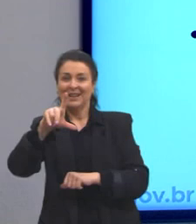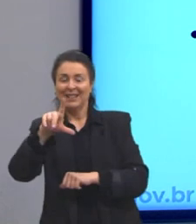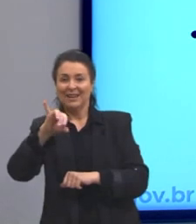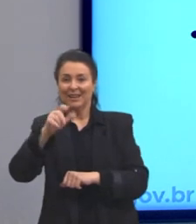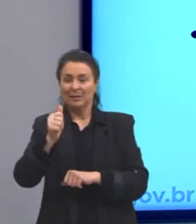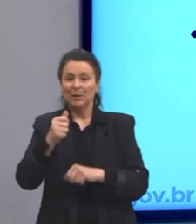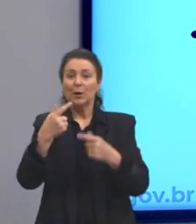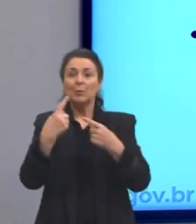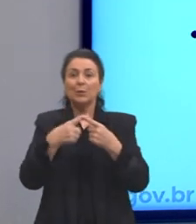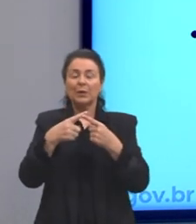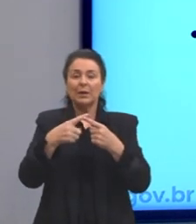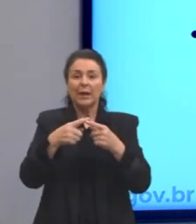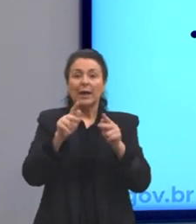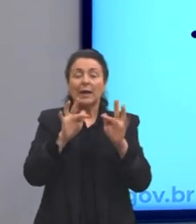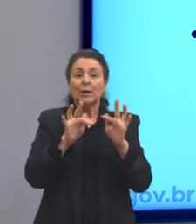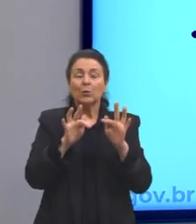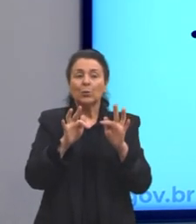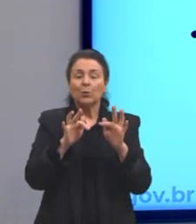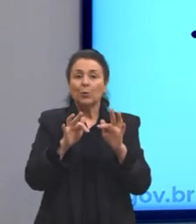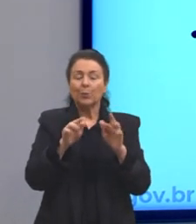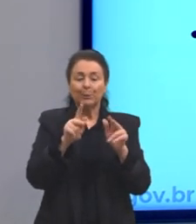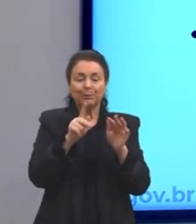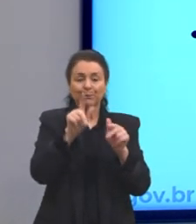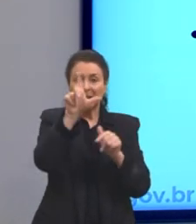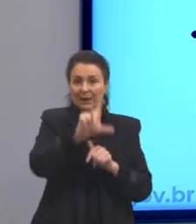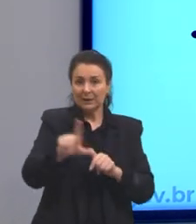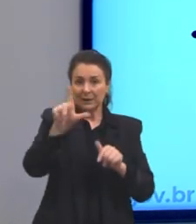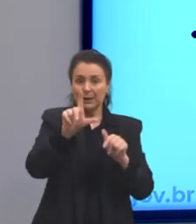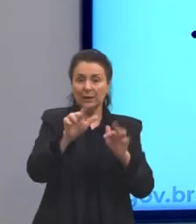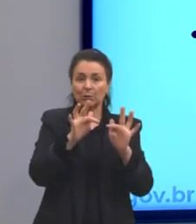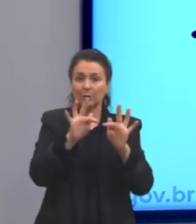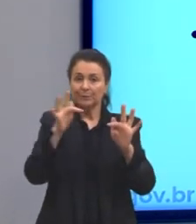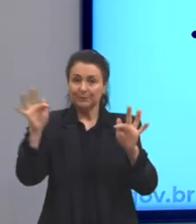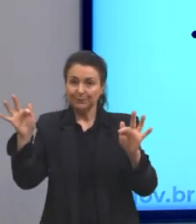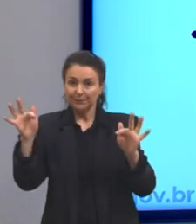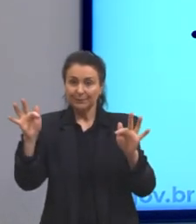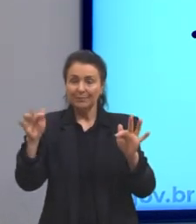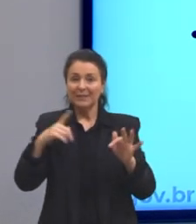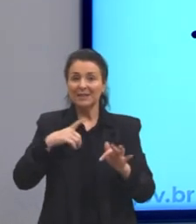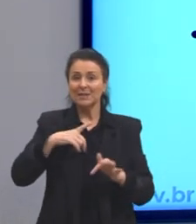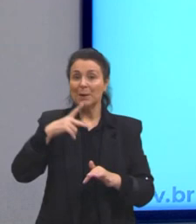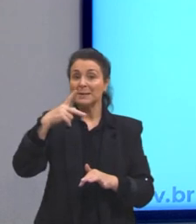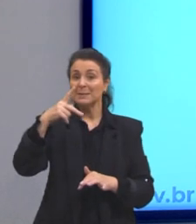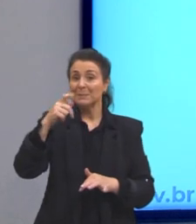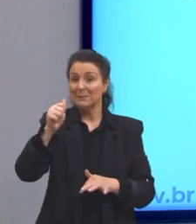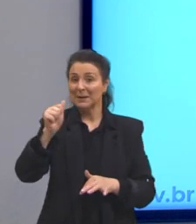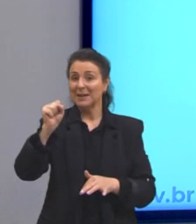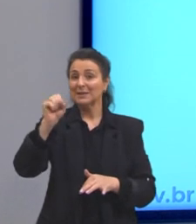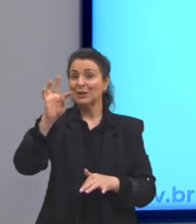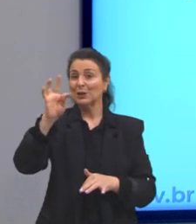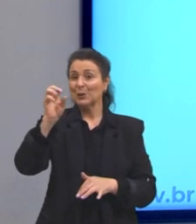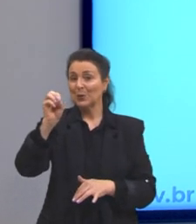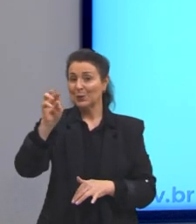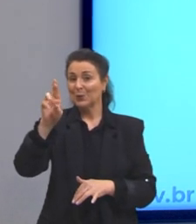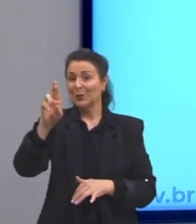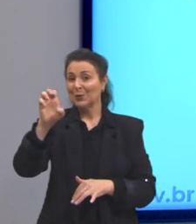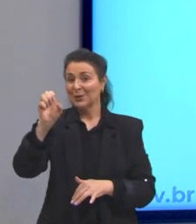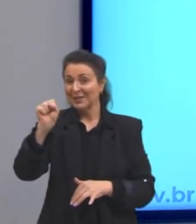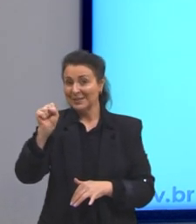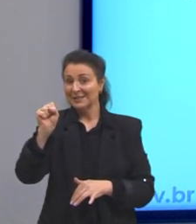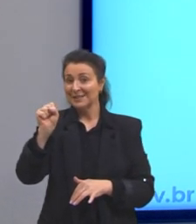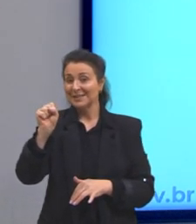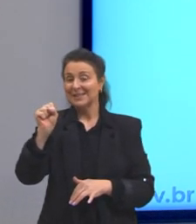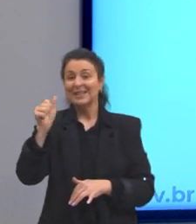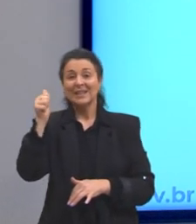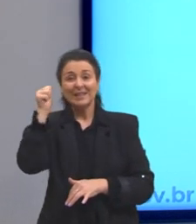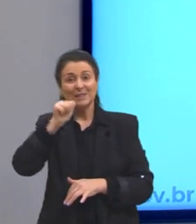Arcadismo, poetas se intitulam pastores. E as suas musas são as pastoras. Então, esse